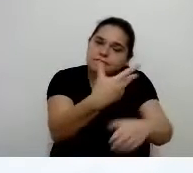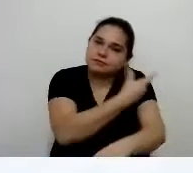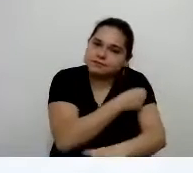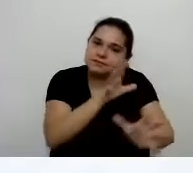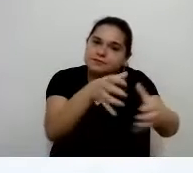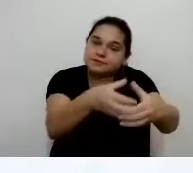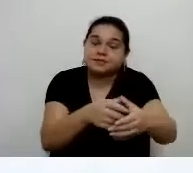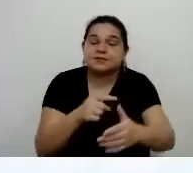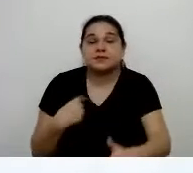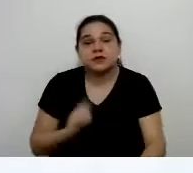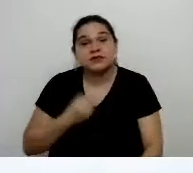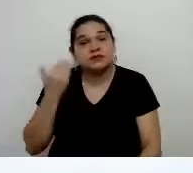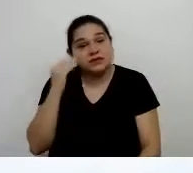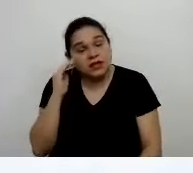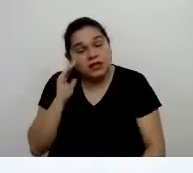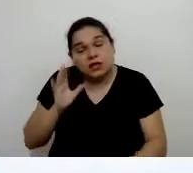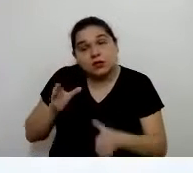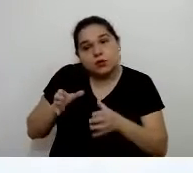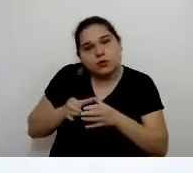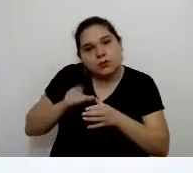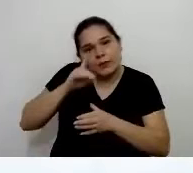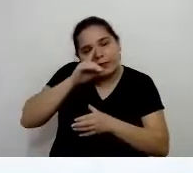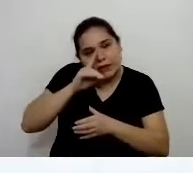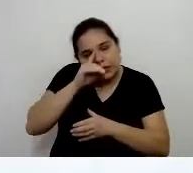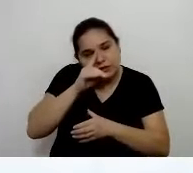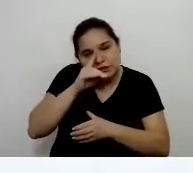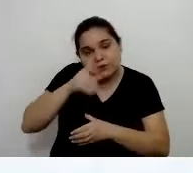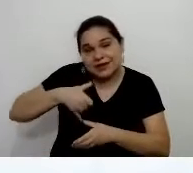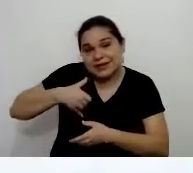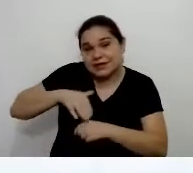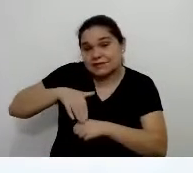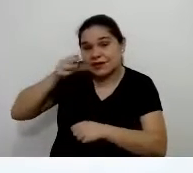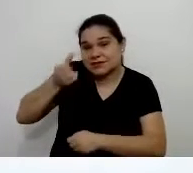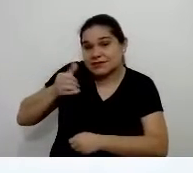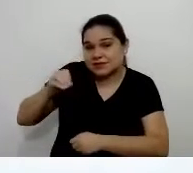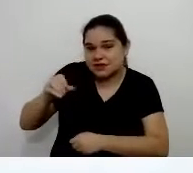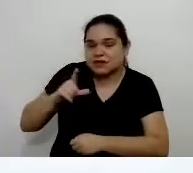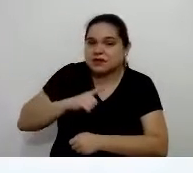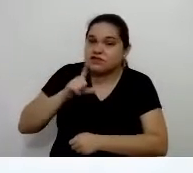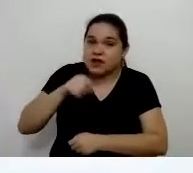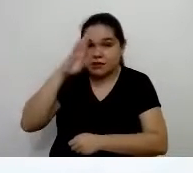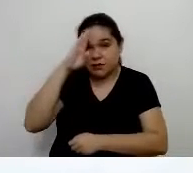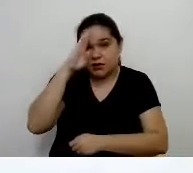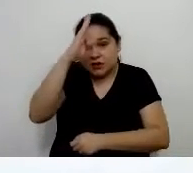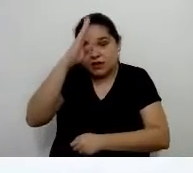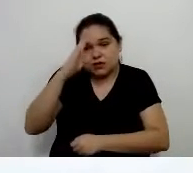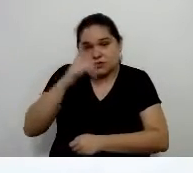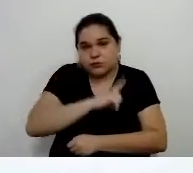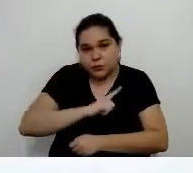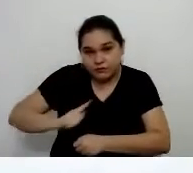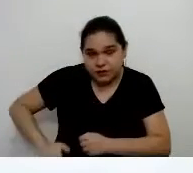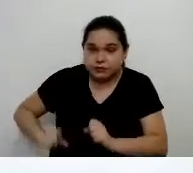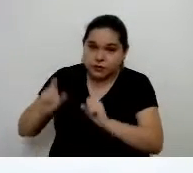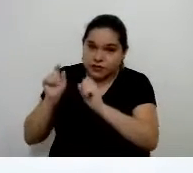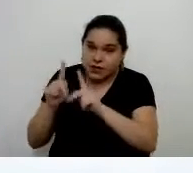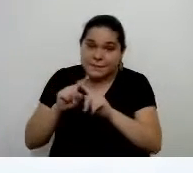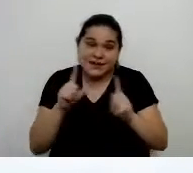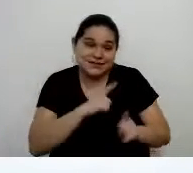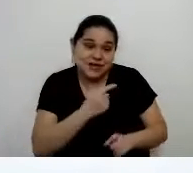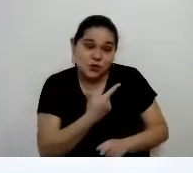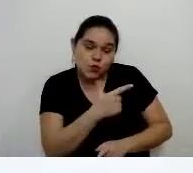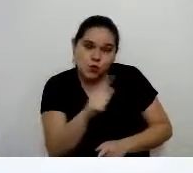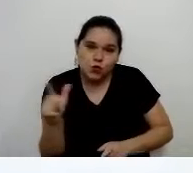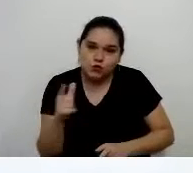estão no grupo de risco, são aqueles trabalhadores acima de 60 anos, já fazem parte aí das prioridades do governo. Agora, claro, tem outros